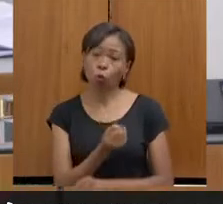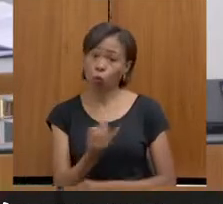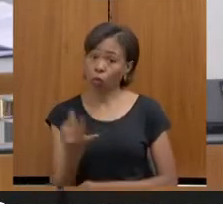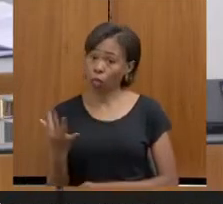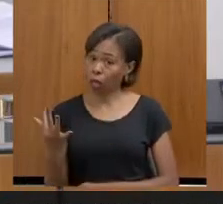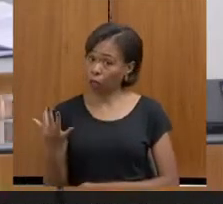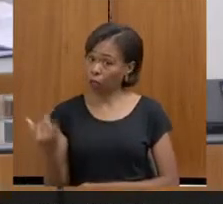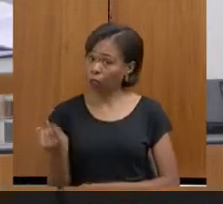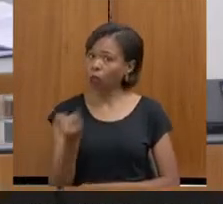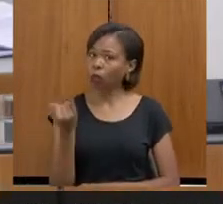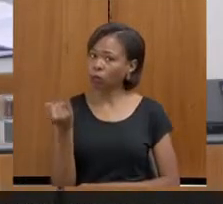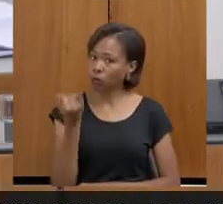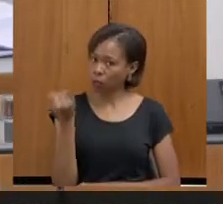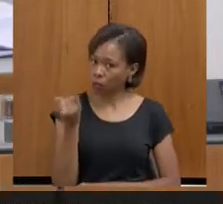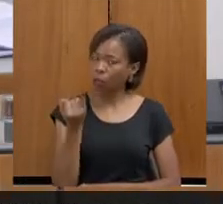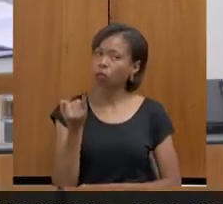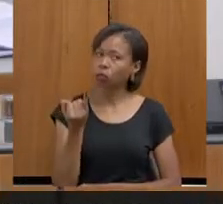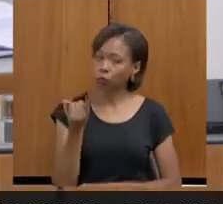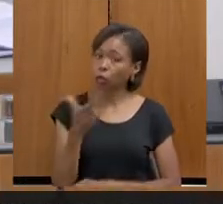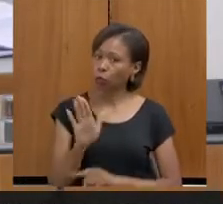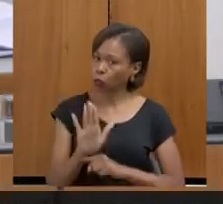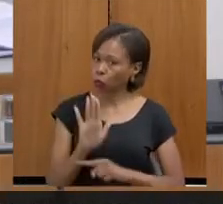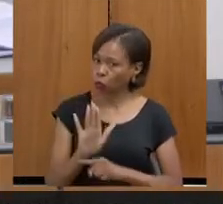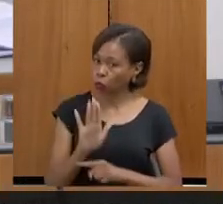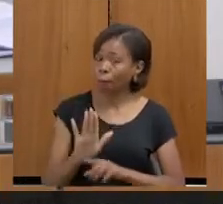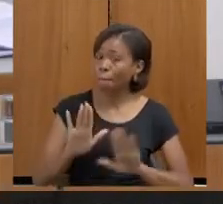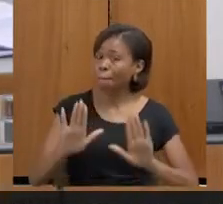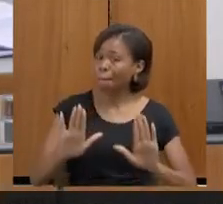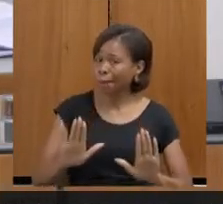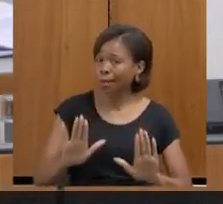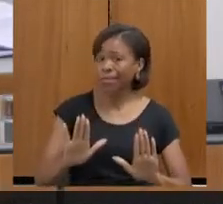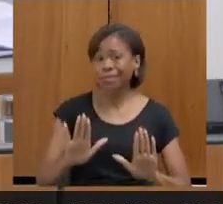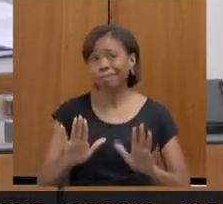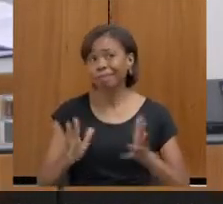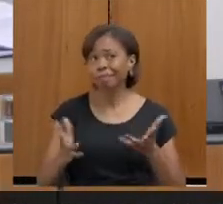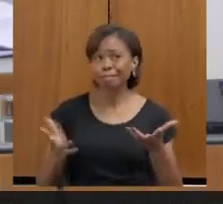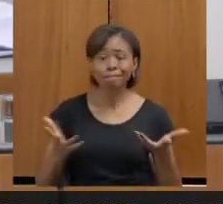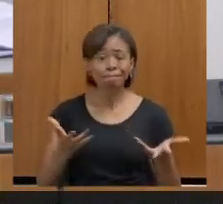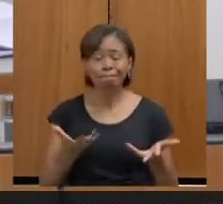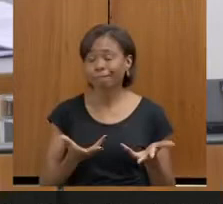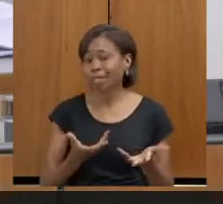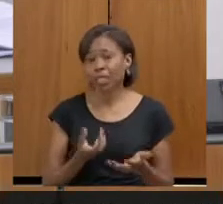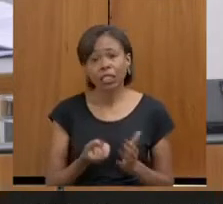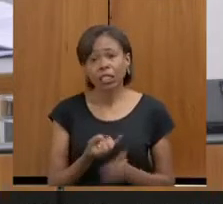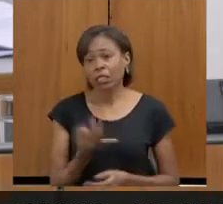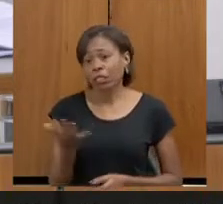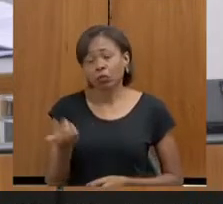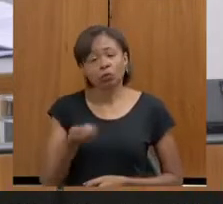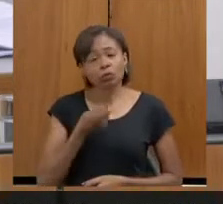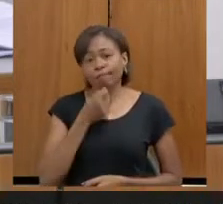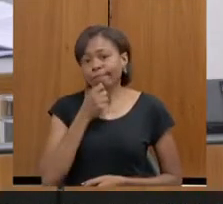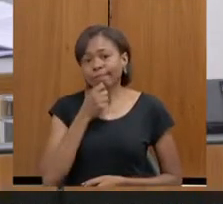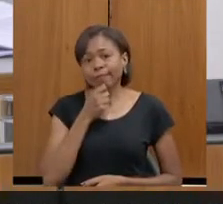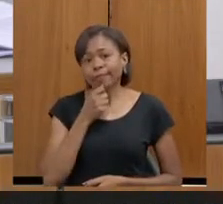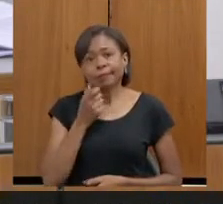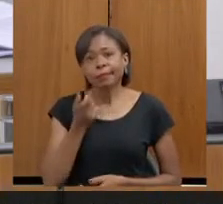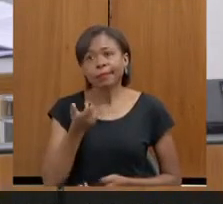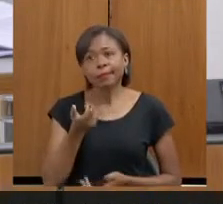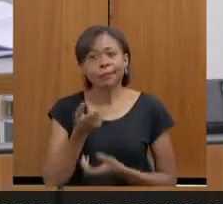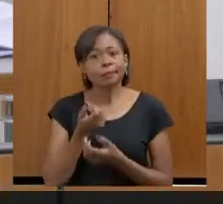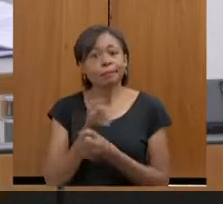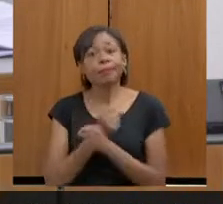vai suprir várias das nossas necessidades, mas não é um número que vai, por exemplo, nos permitir expandir